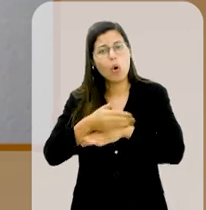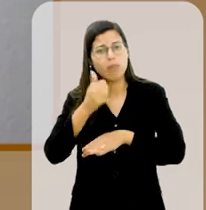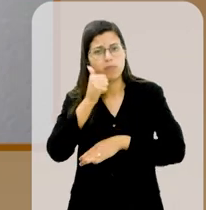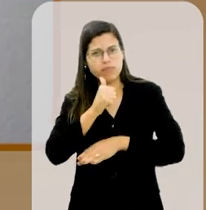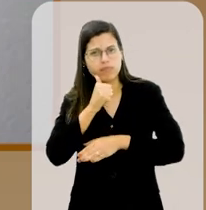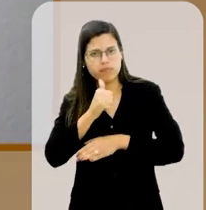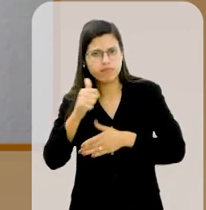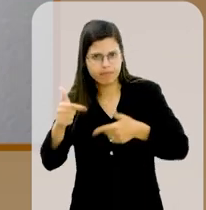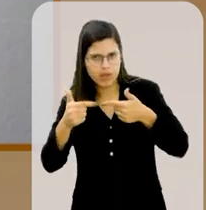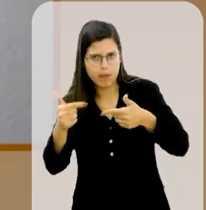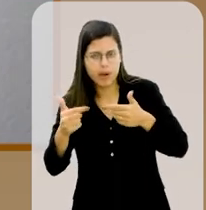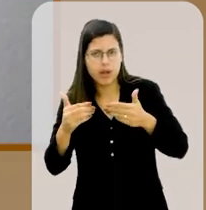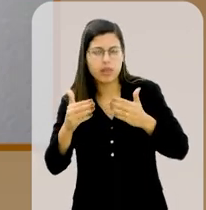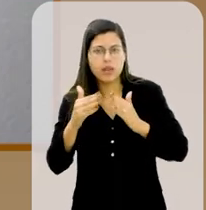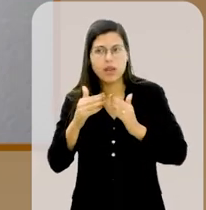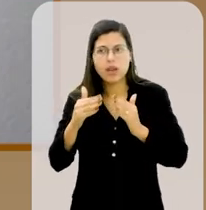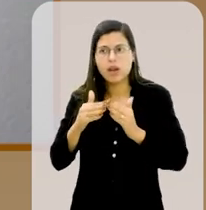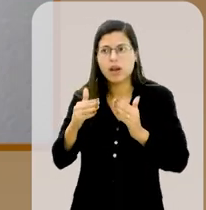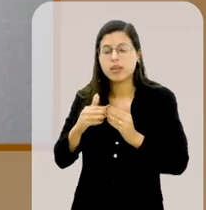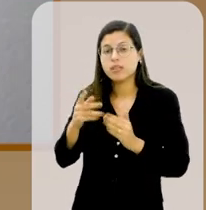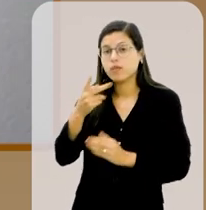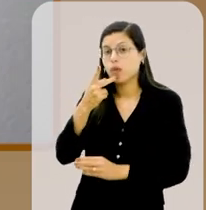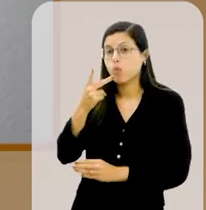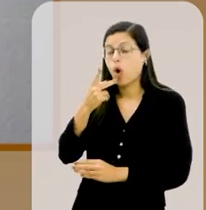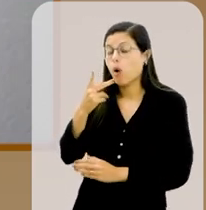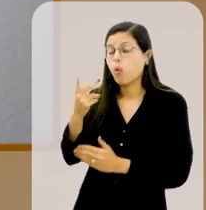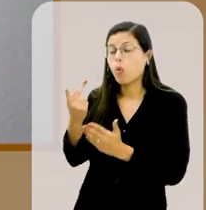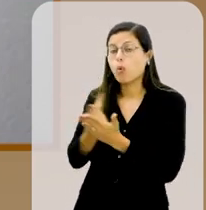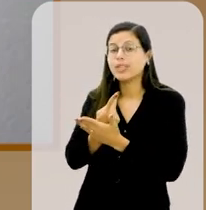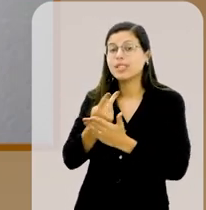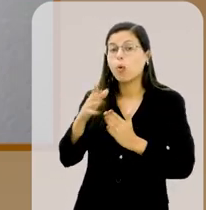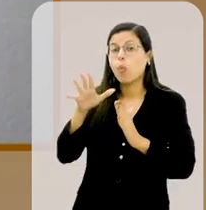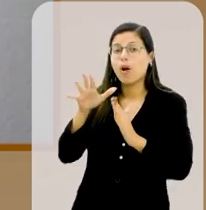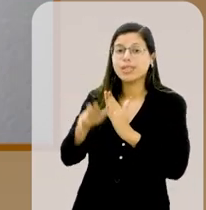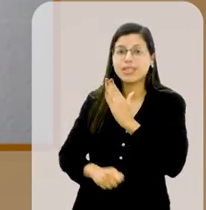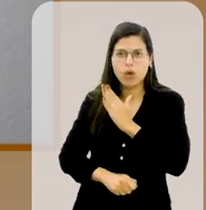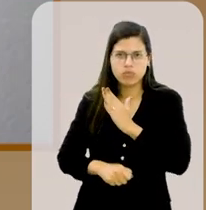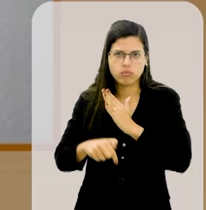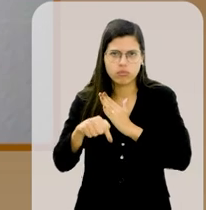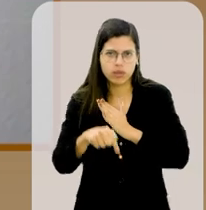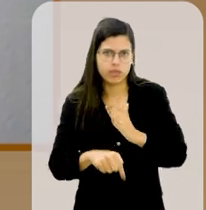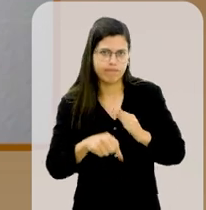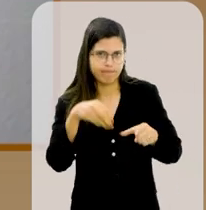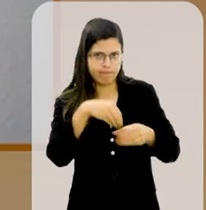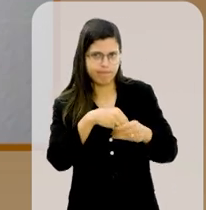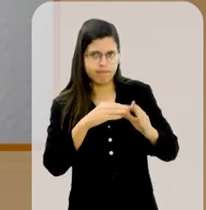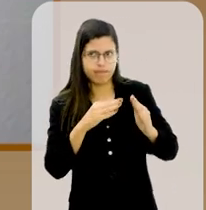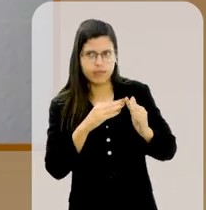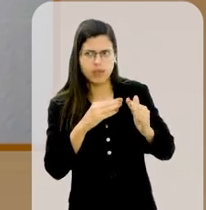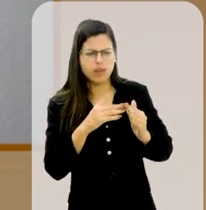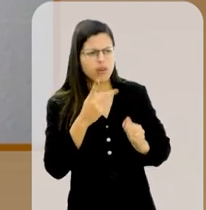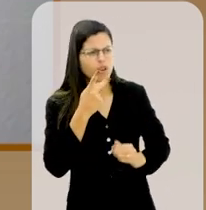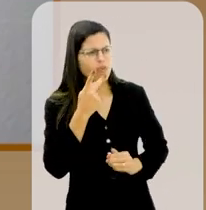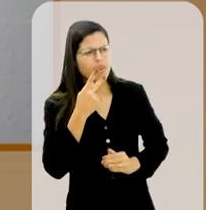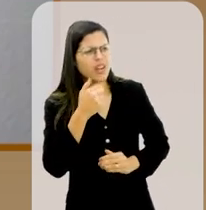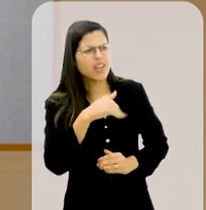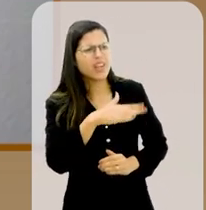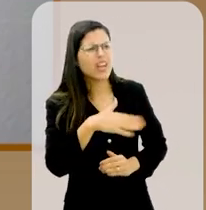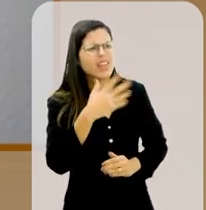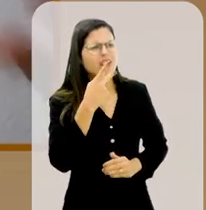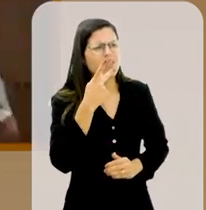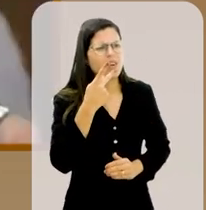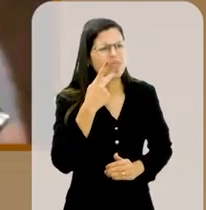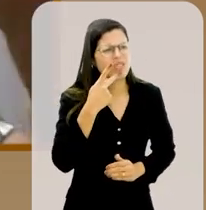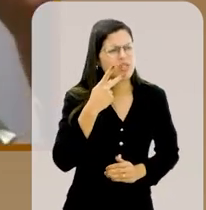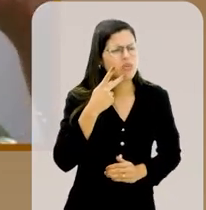minha casa e disse, Dona Penha, houve um assalto aqui em casa. E eu digo, e quem está aí